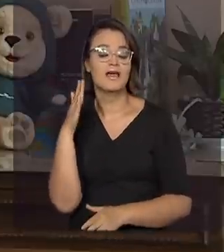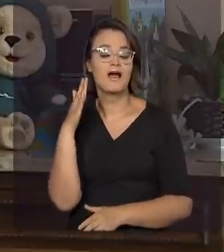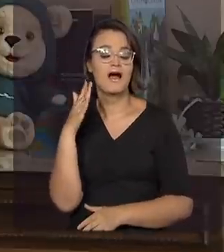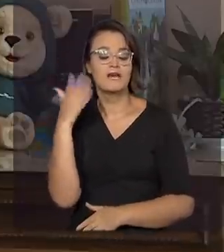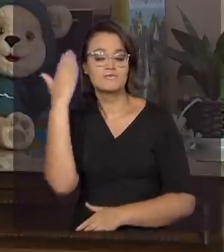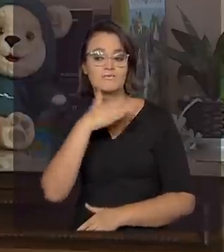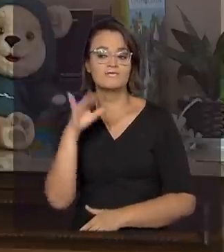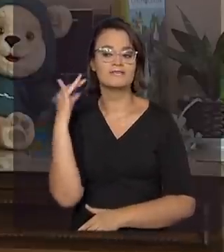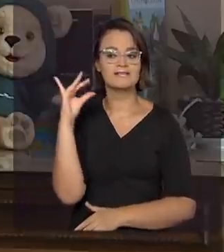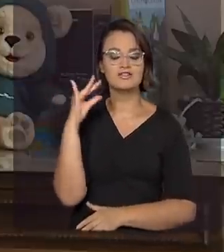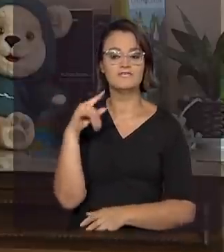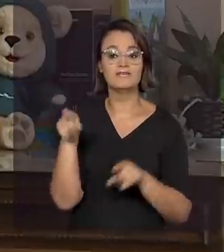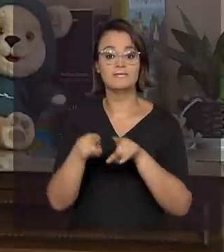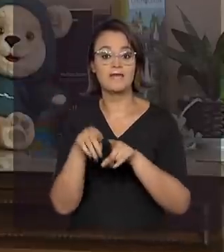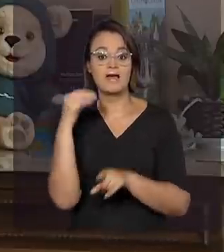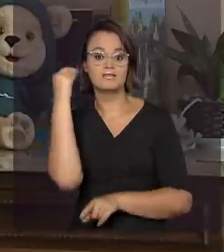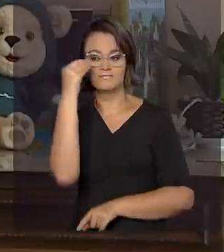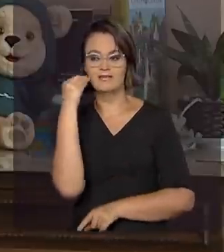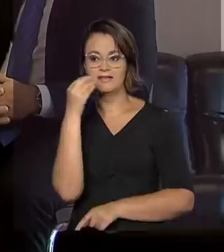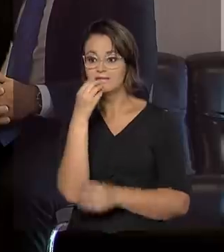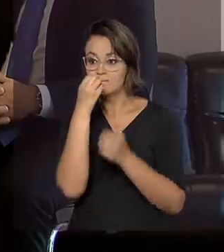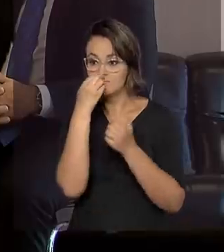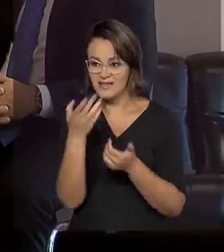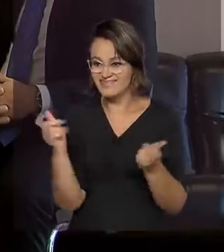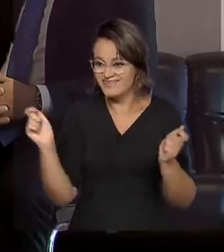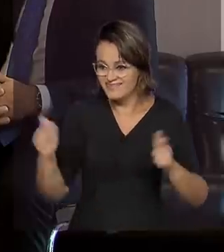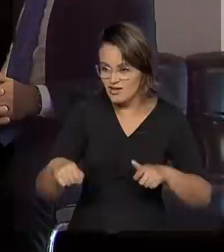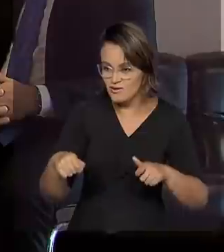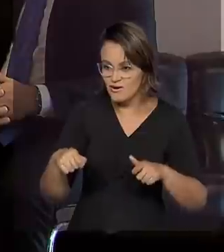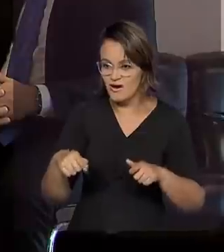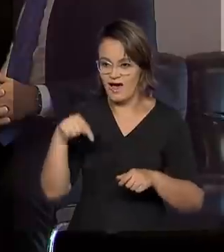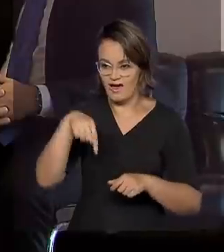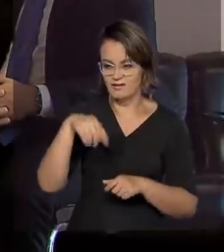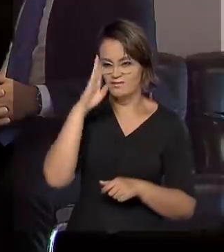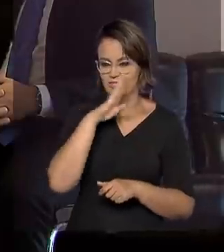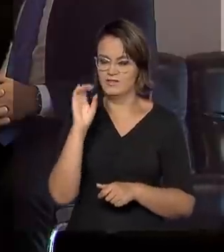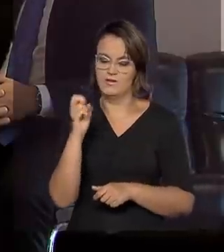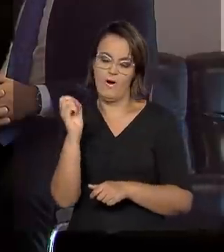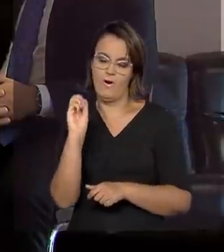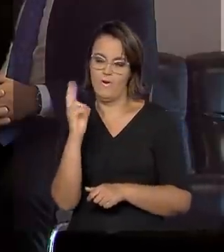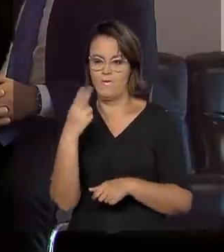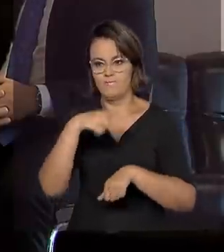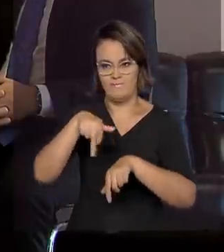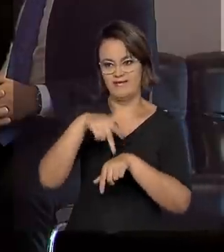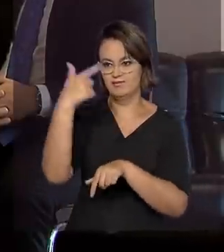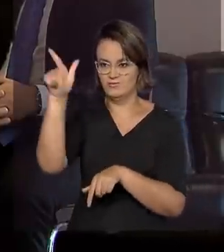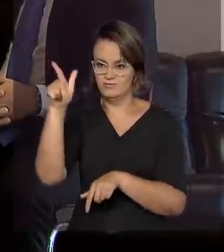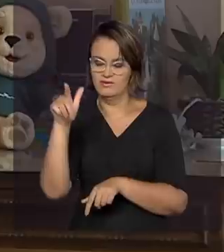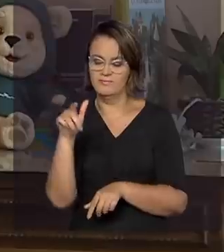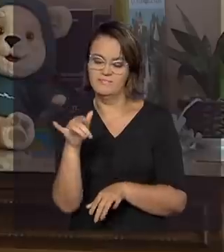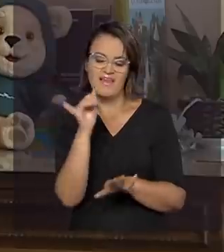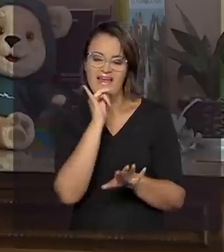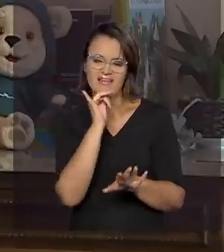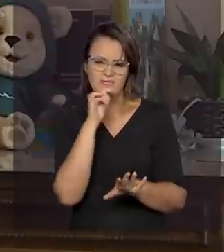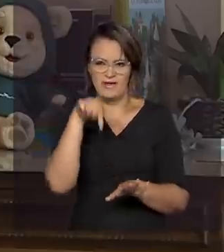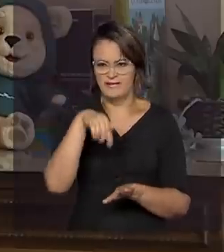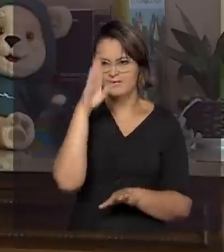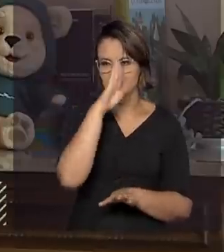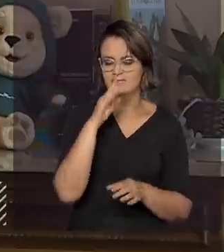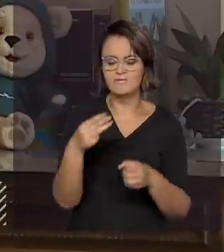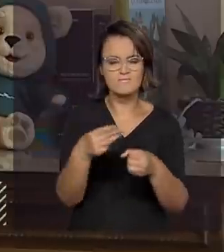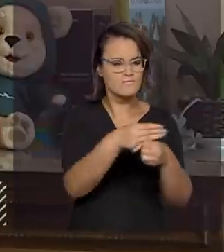e também as experiências exitosas nacionais e estrangeiras. Então, nós sabemos que no Brasil vários